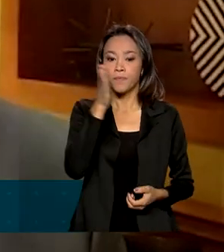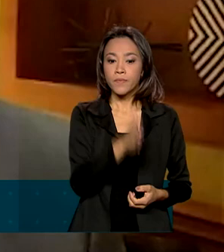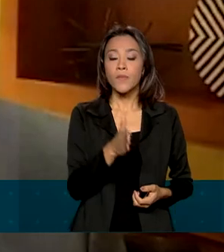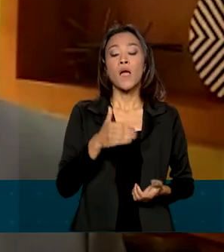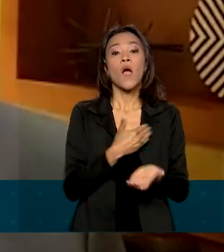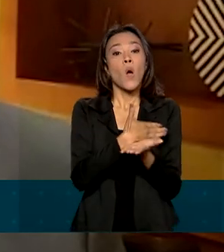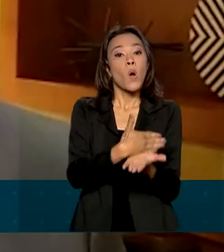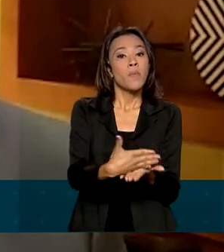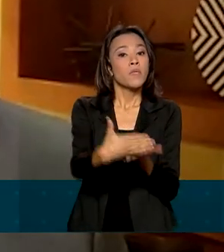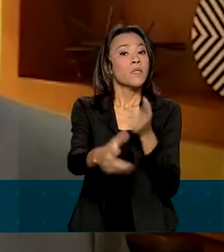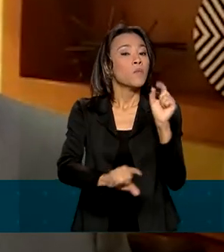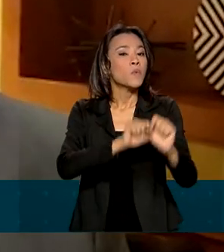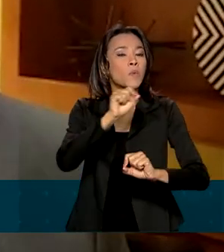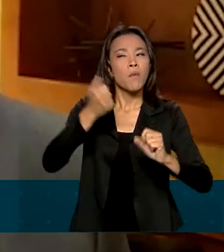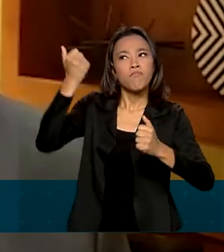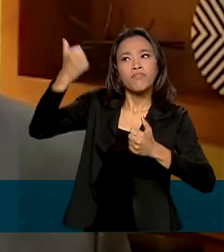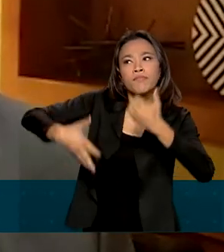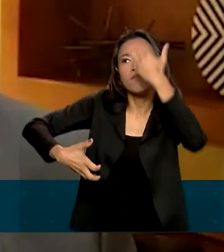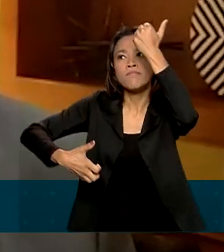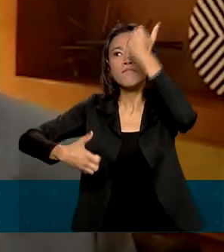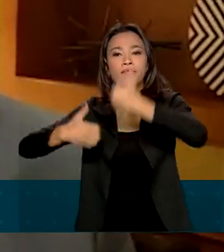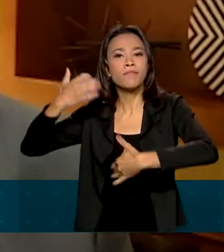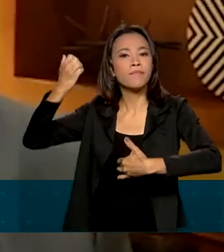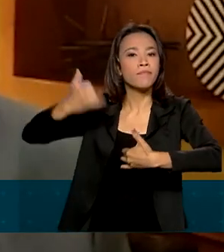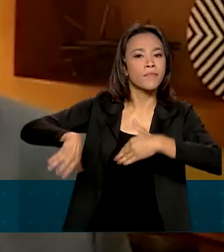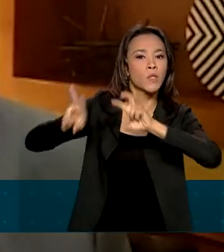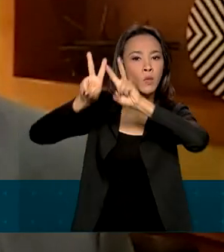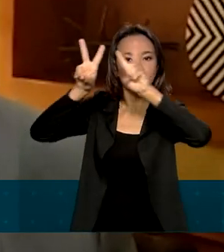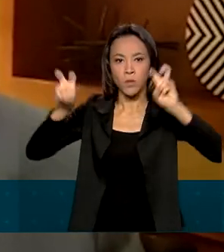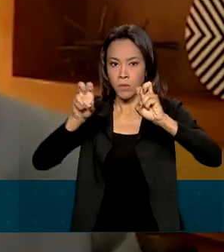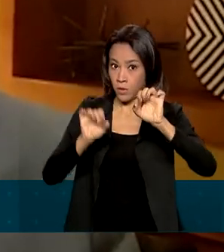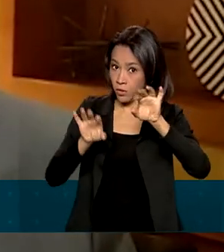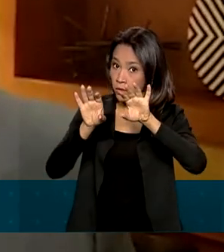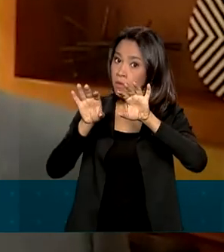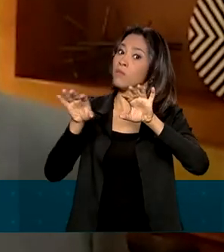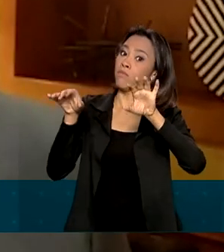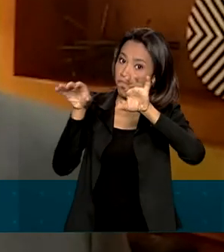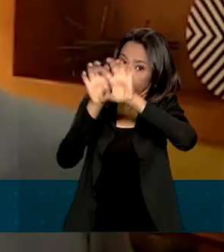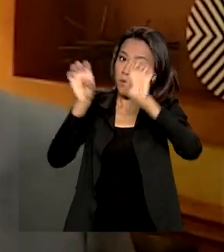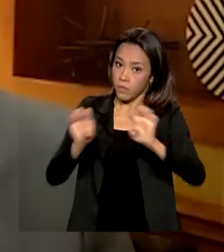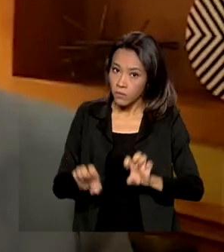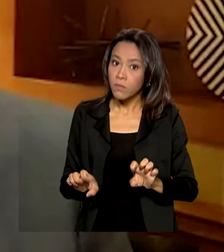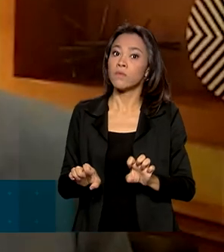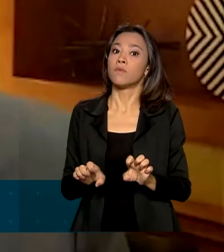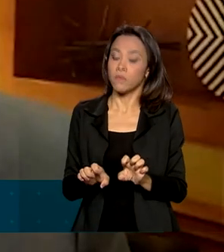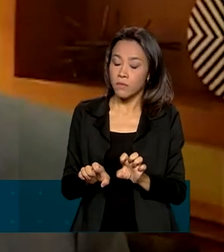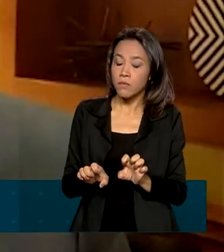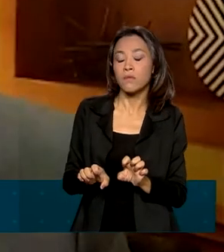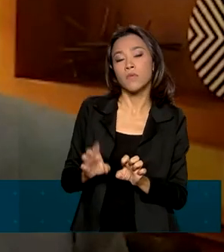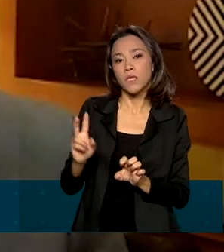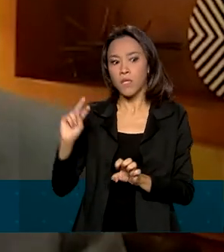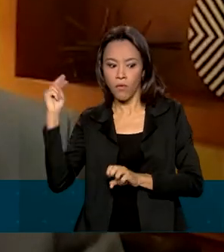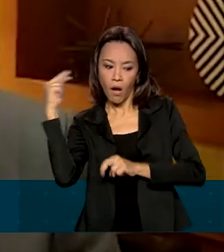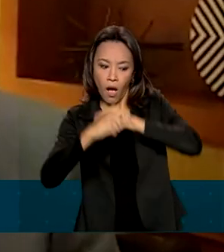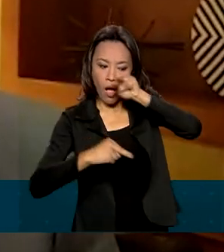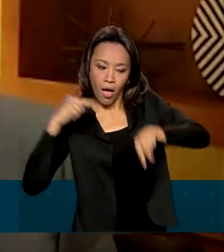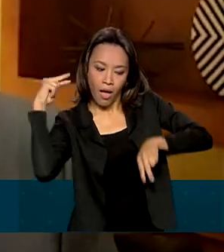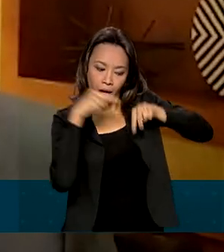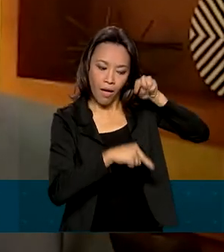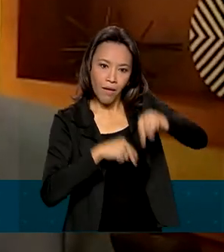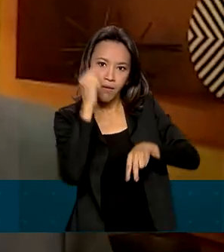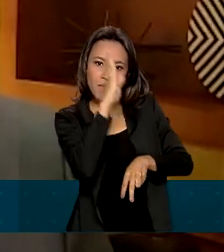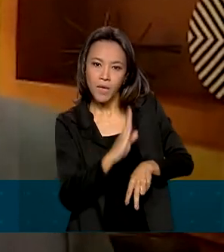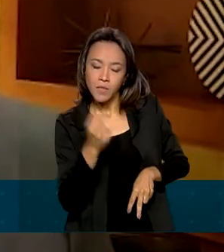tradicionais de investimento em infraestrutura que estão posicionados no mundo inteiro e que estão olhando o Brasil com muito